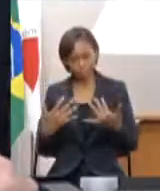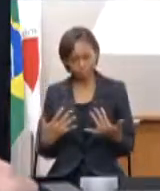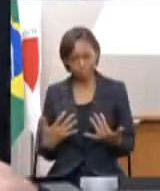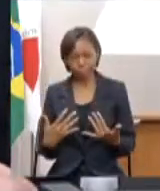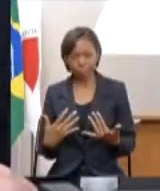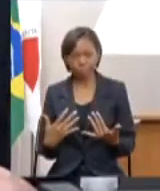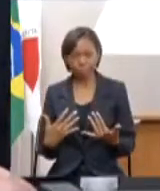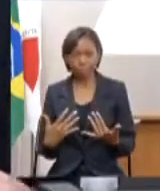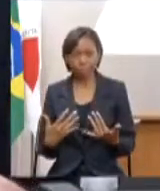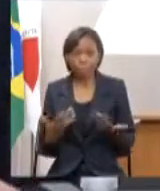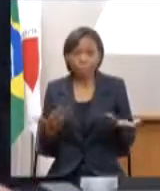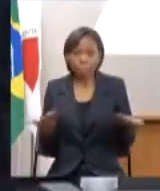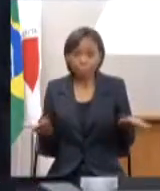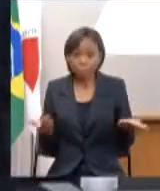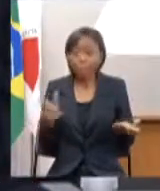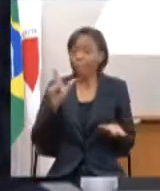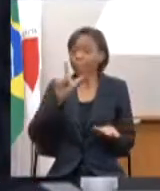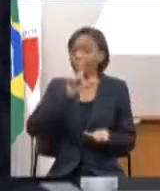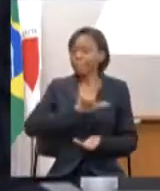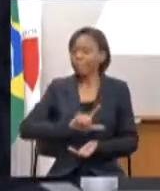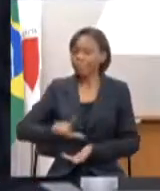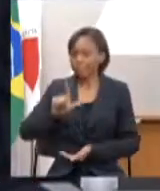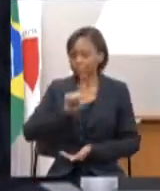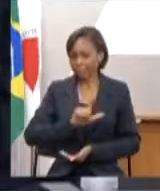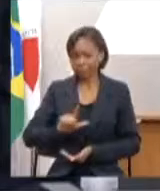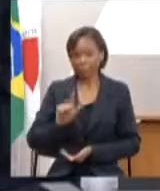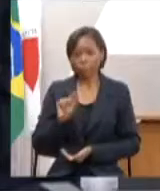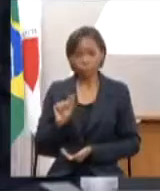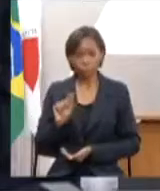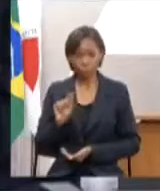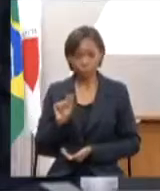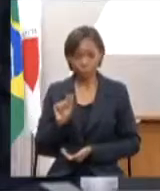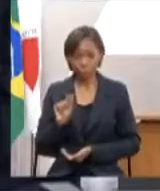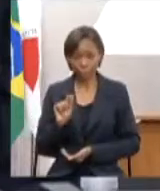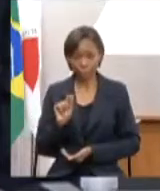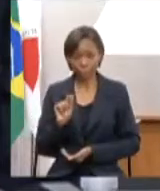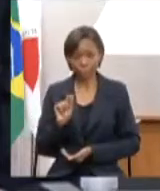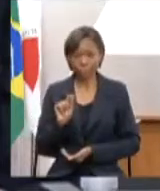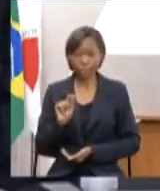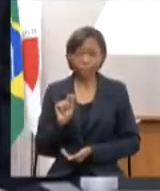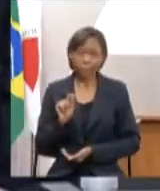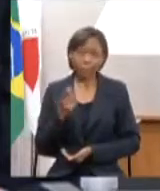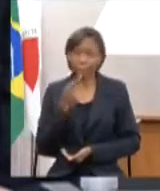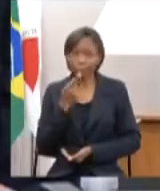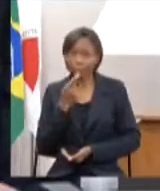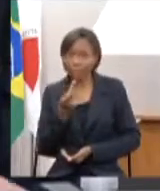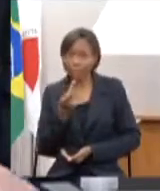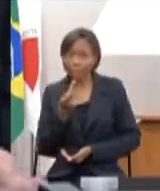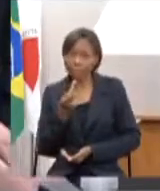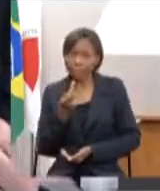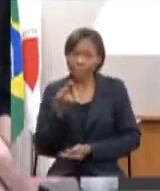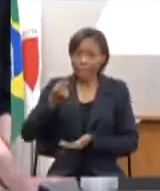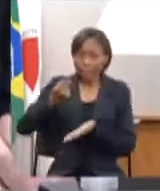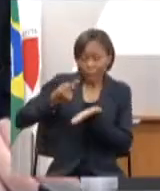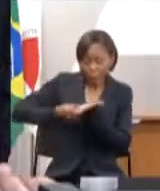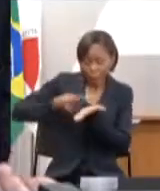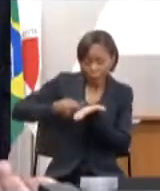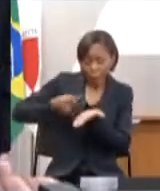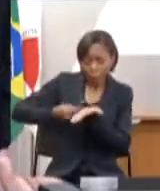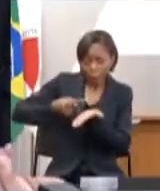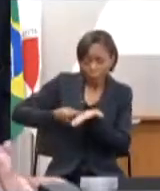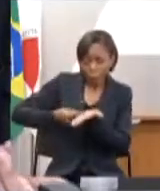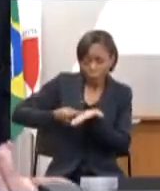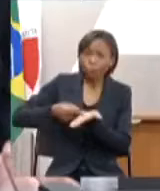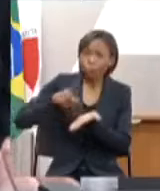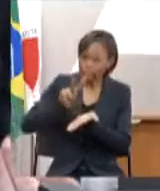deputado quando se fala em acordo ainda vai ser discutido